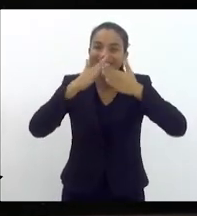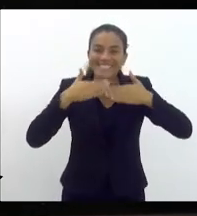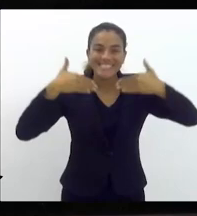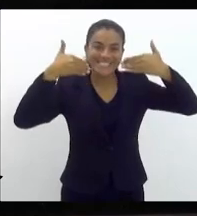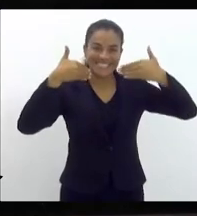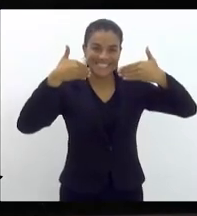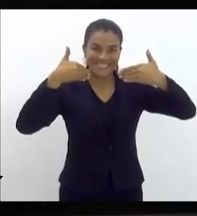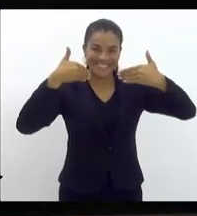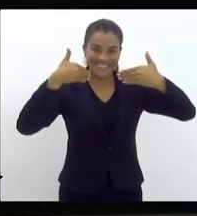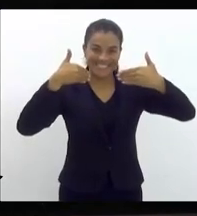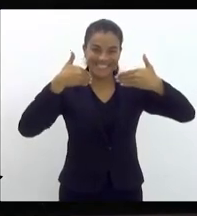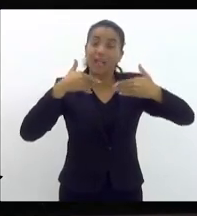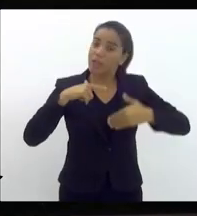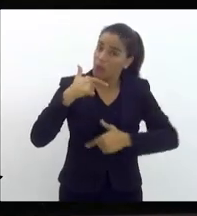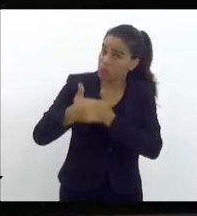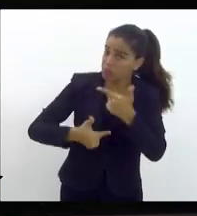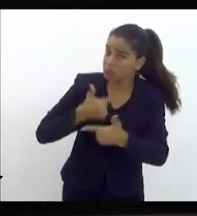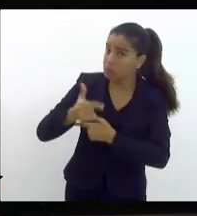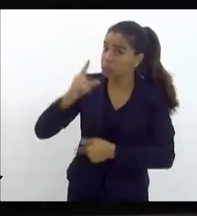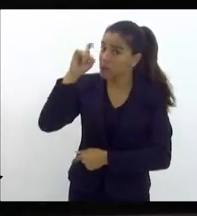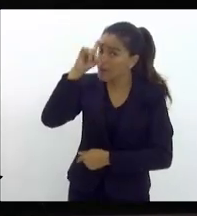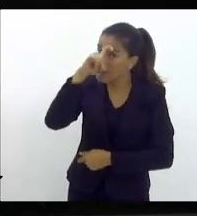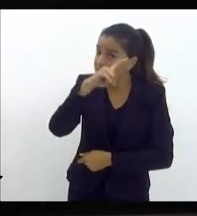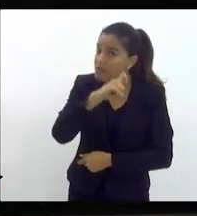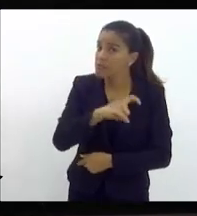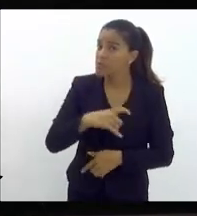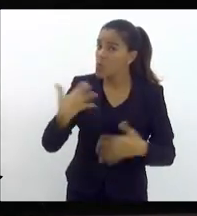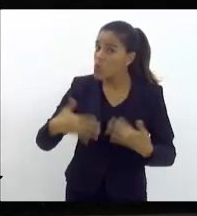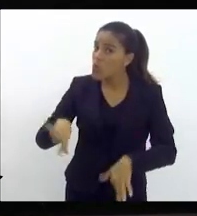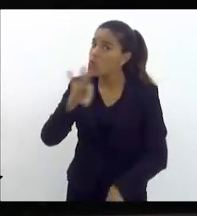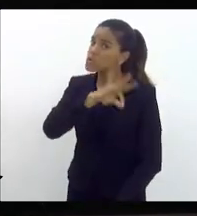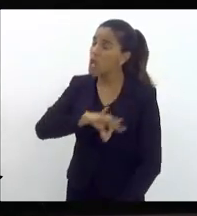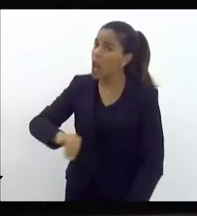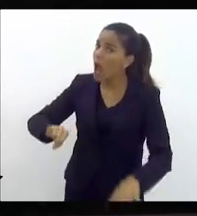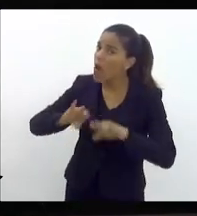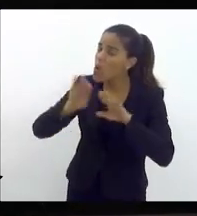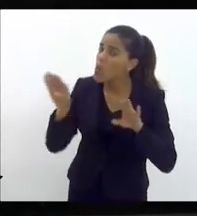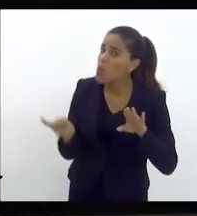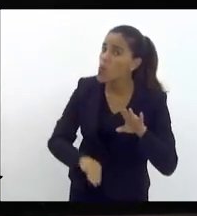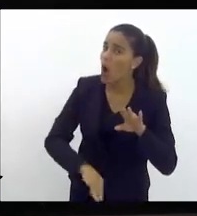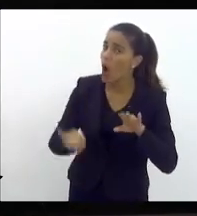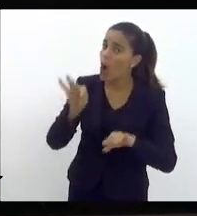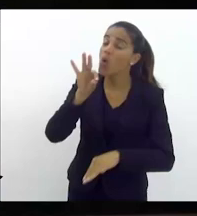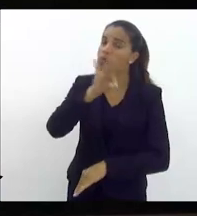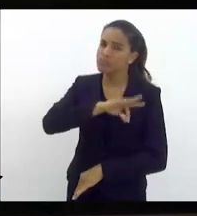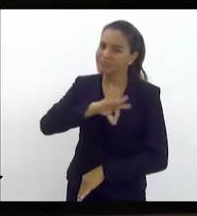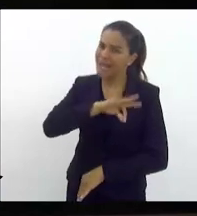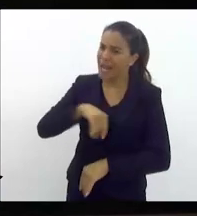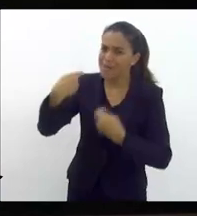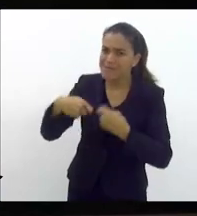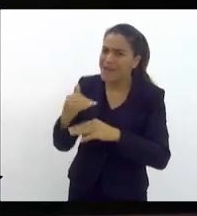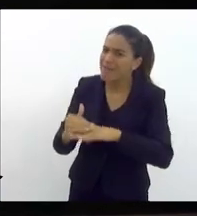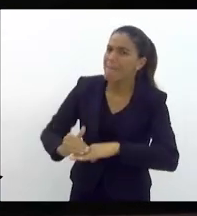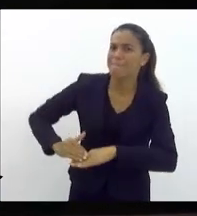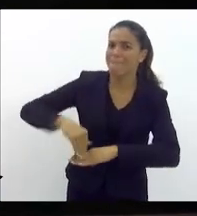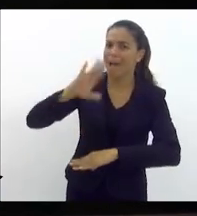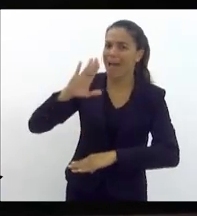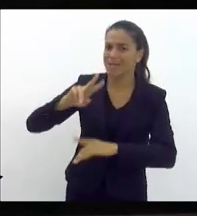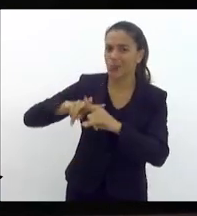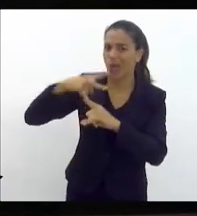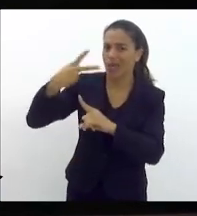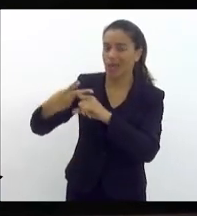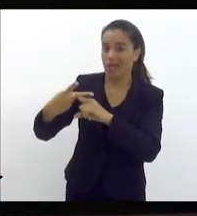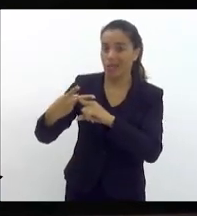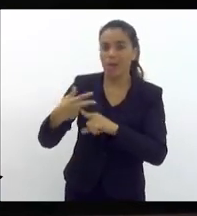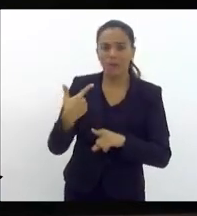e tem um trabalho muito difícil e ganha muito mal. O gari era para ganhar duas vezes mais do que ganha hoje, porque só